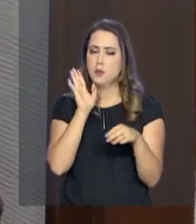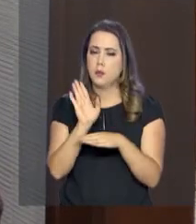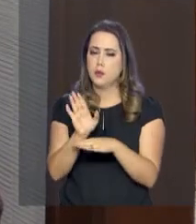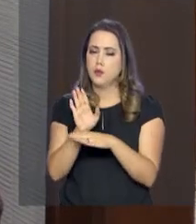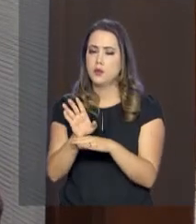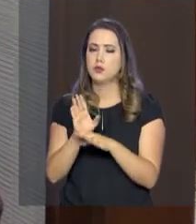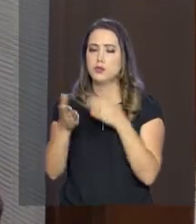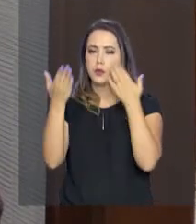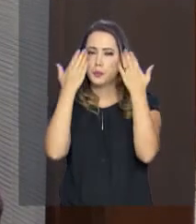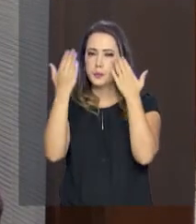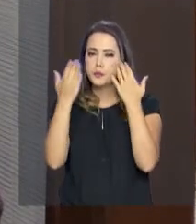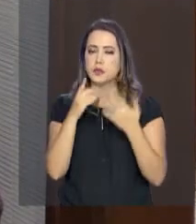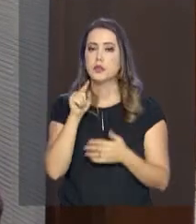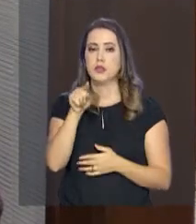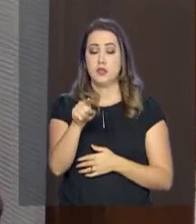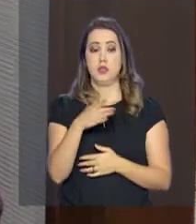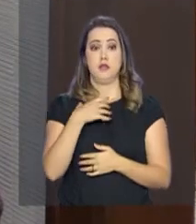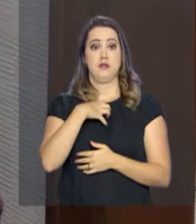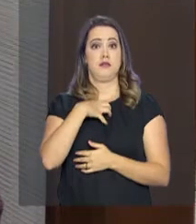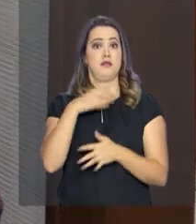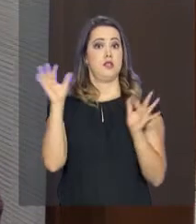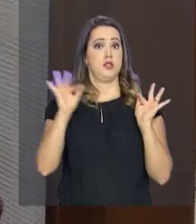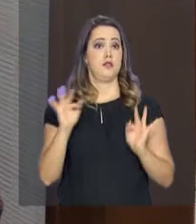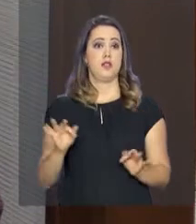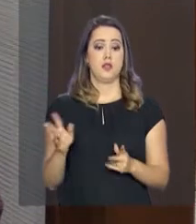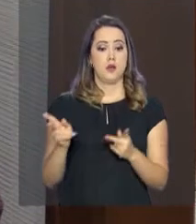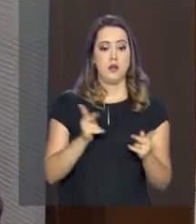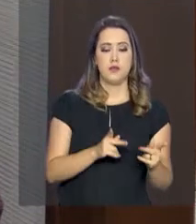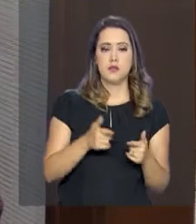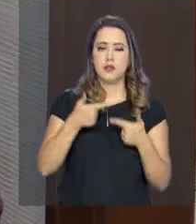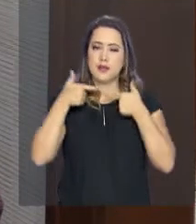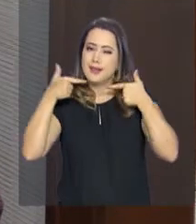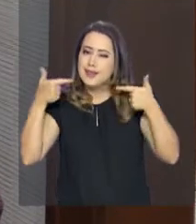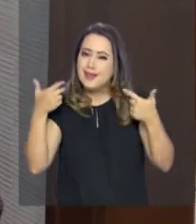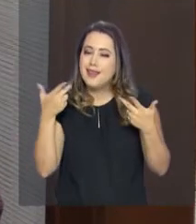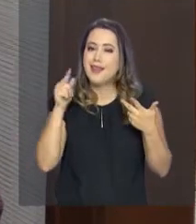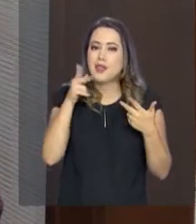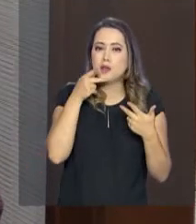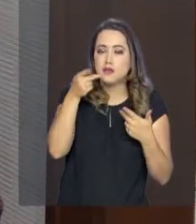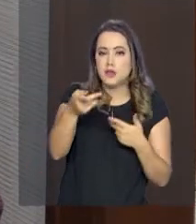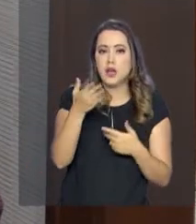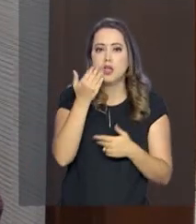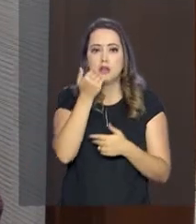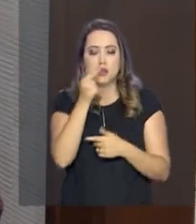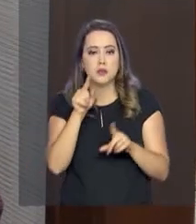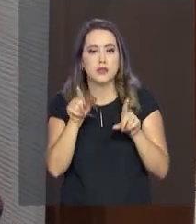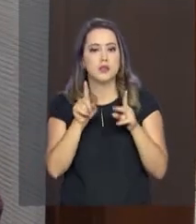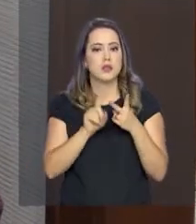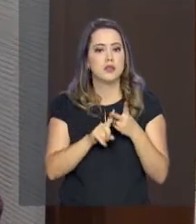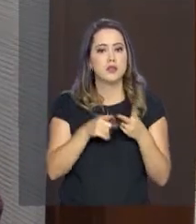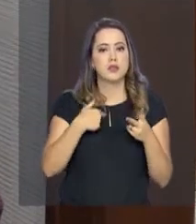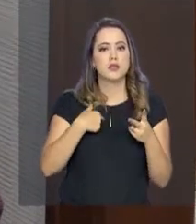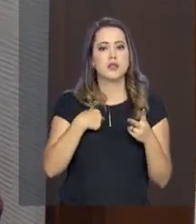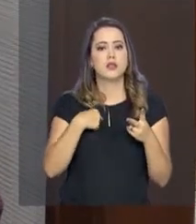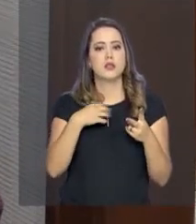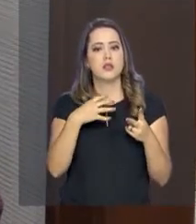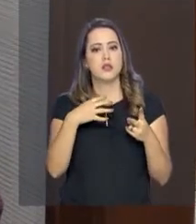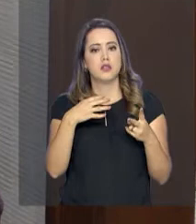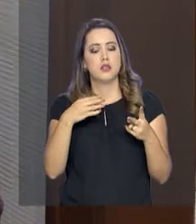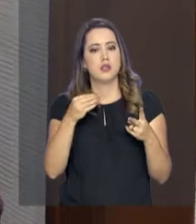psicológico. Eles ficaram muito felizes com a visita, riram, falaram muito da comida, que sentem falta